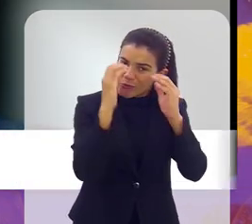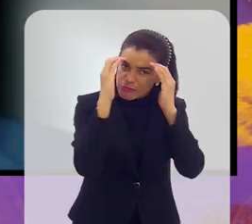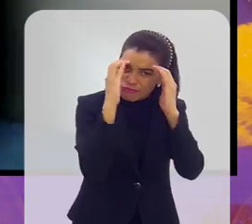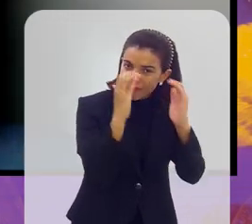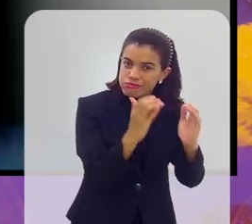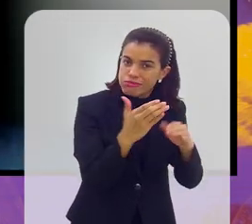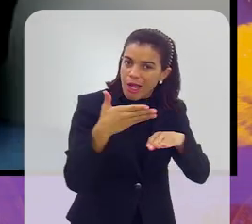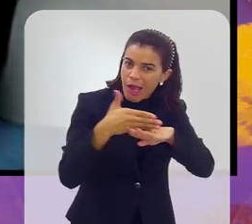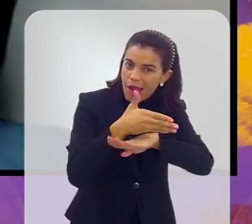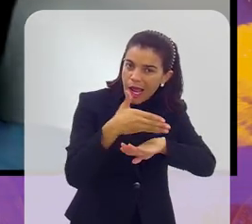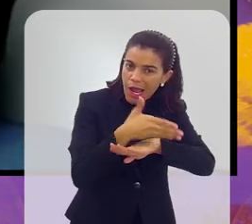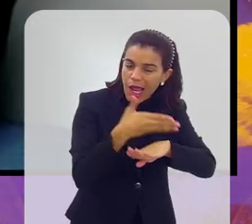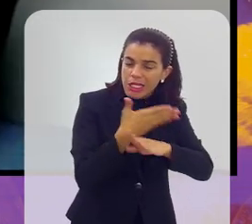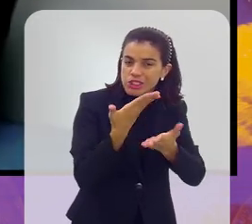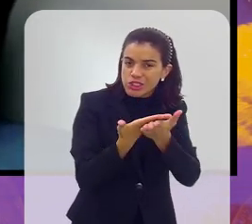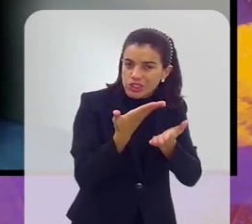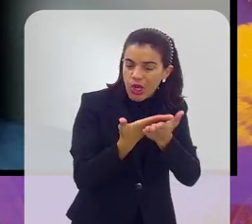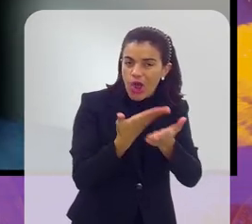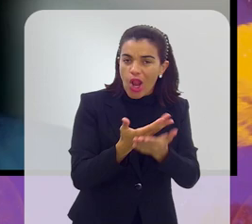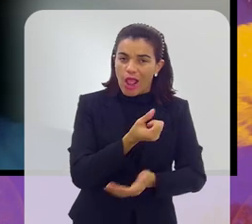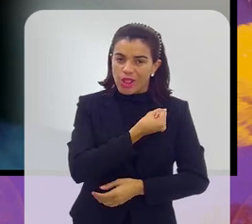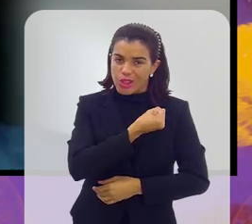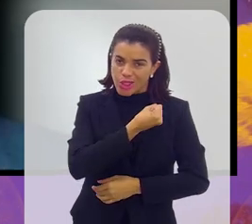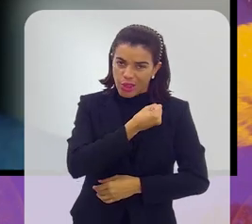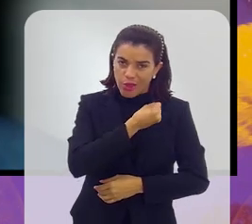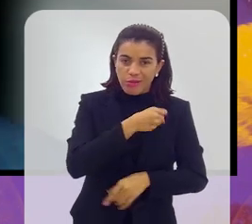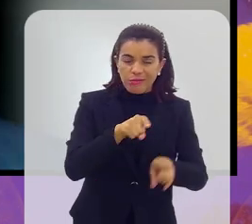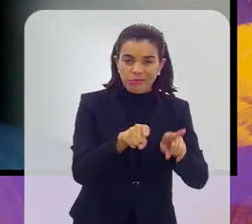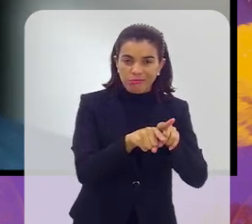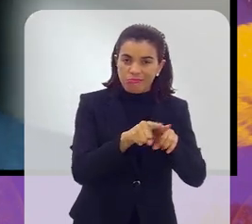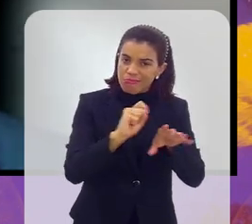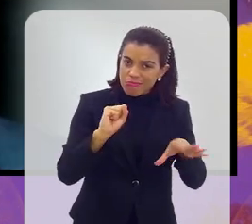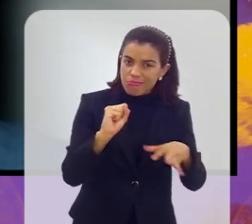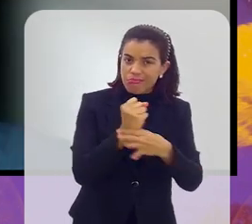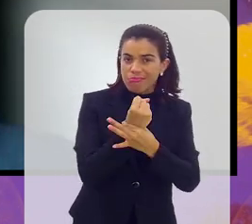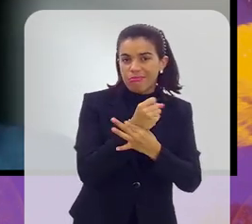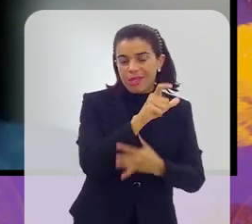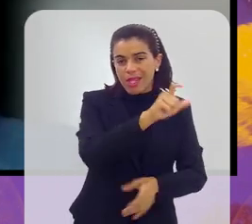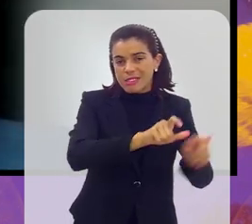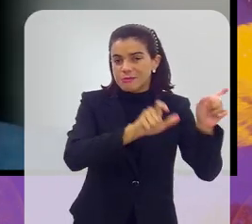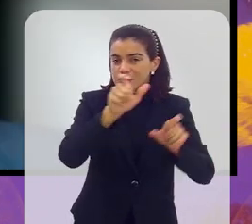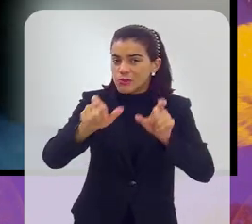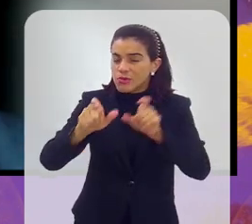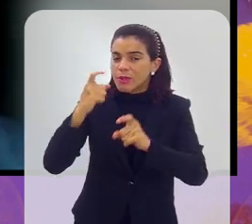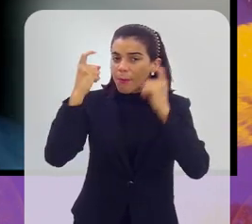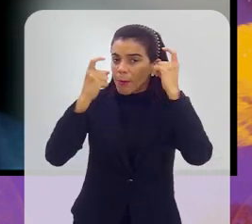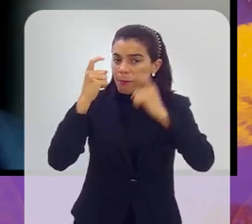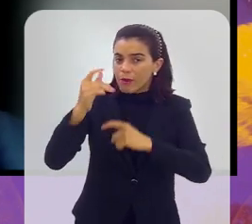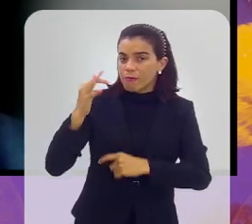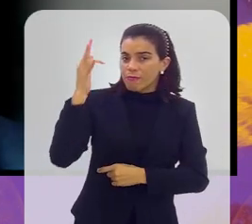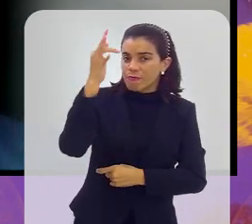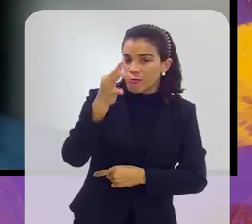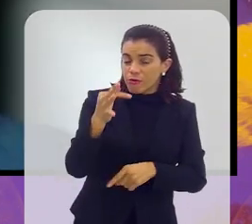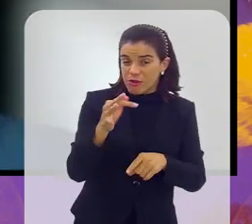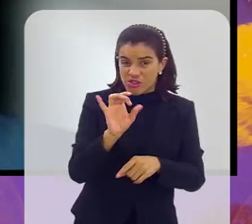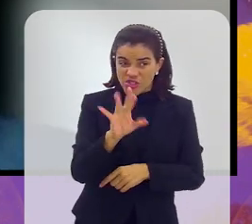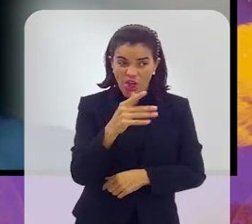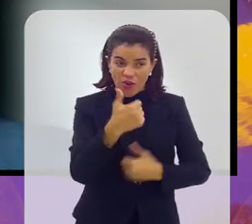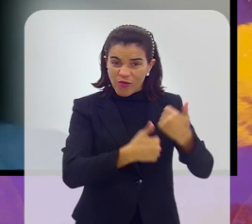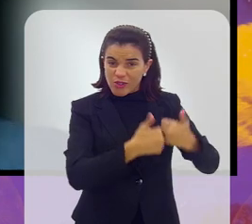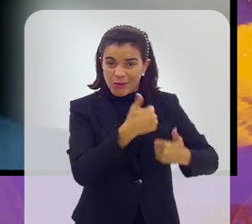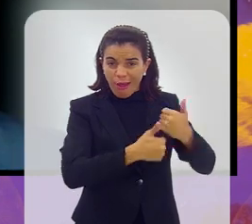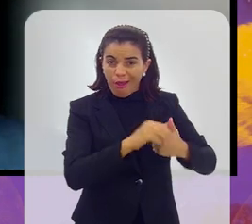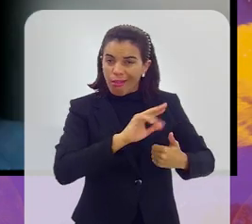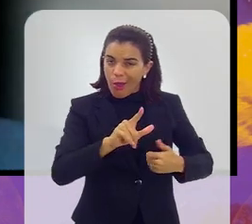dia com a escola, passando bem, as suas boas notas, para a gente também garantir que essas pessoas estão pensando no seu futuro, não somente com o